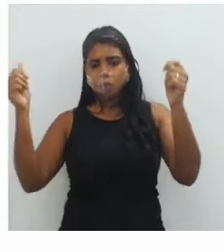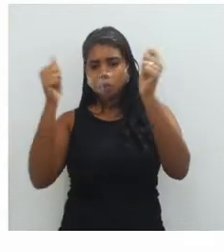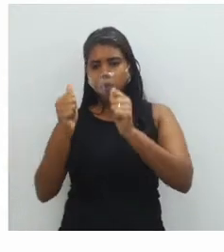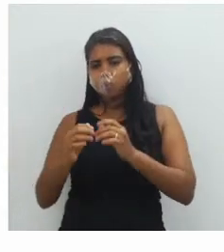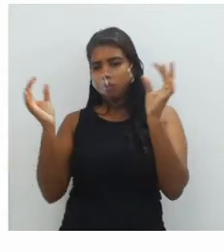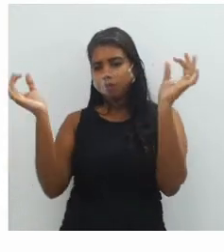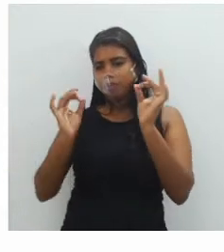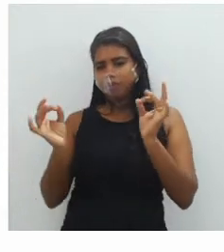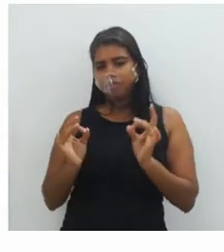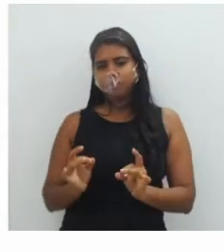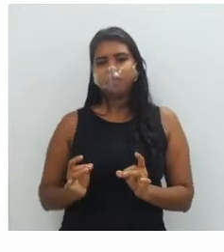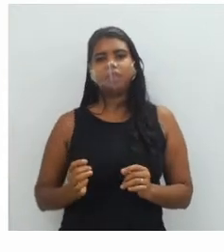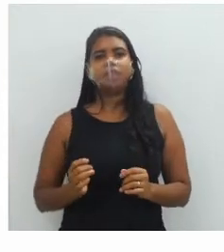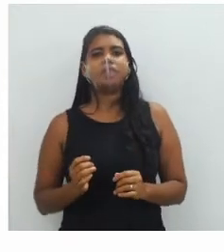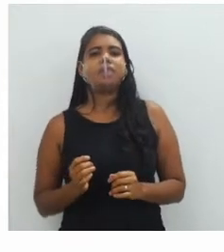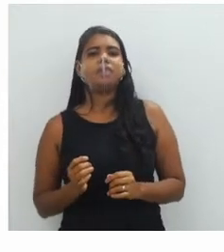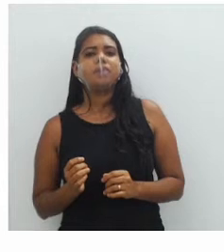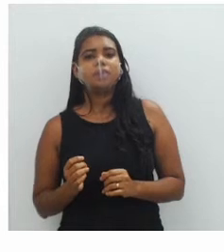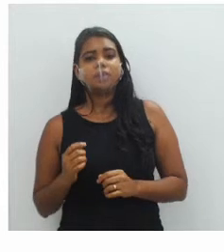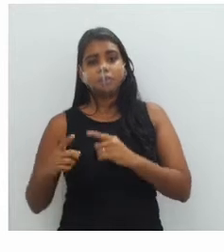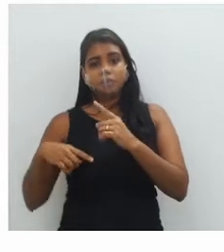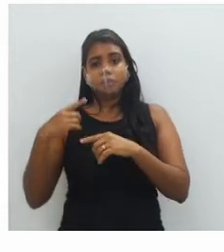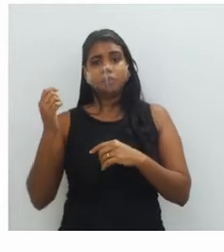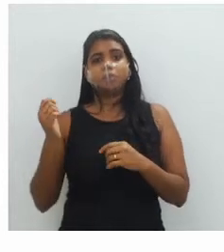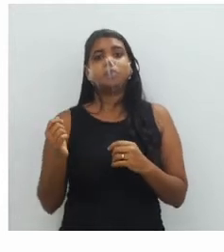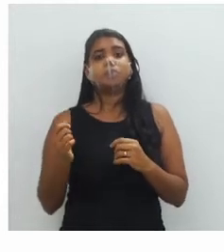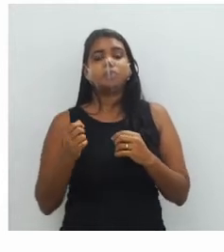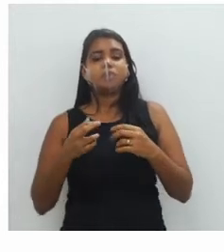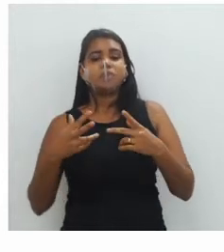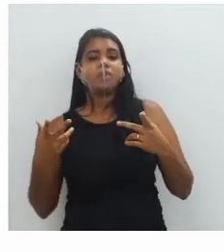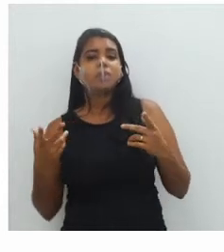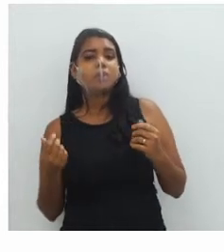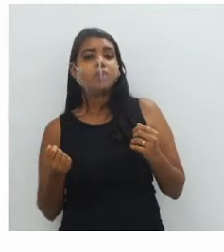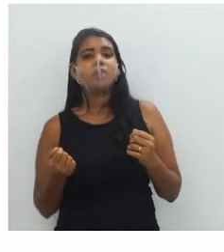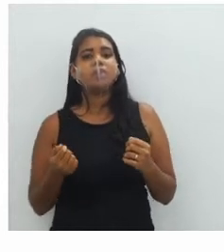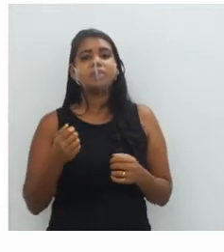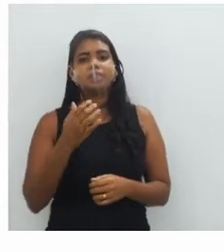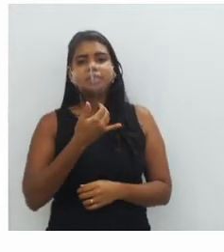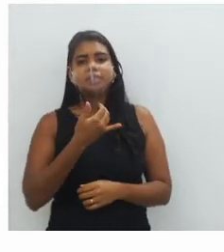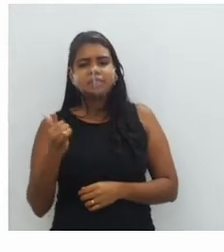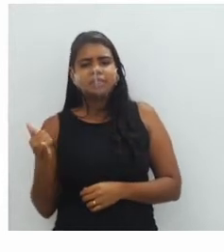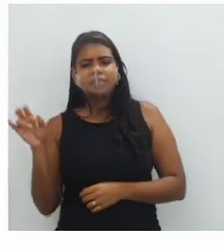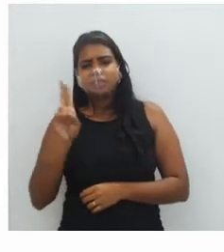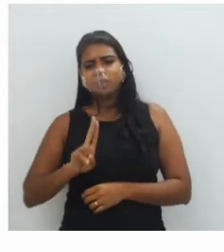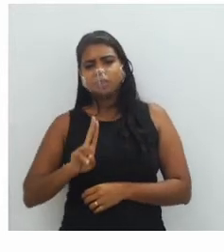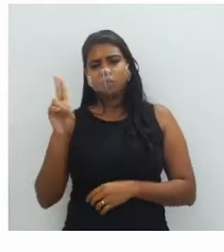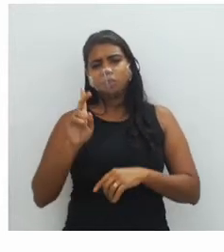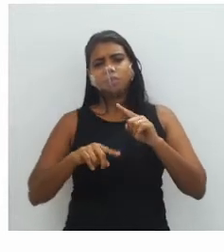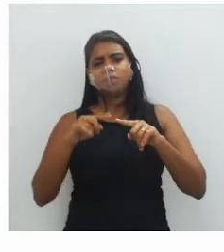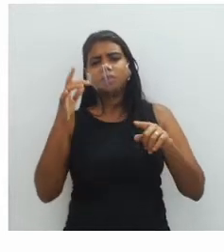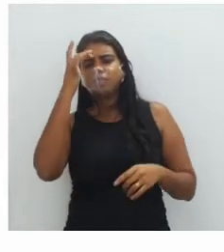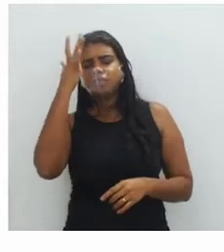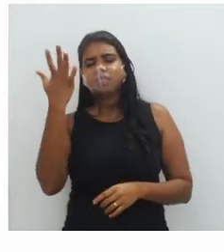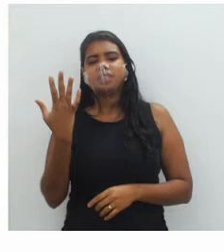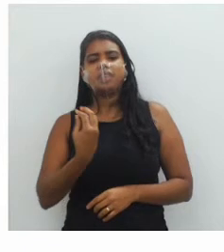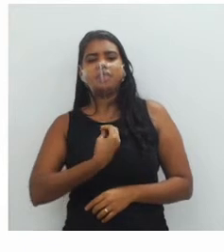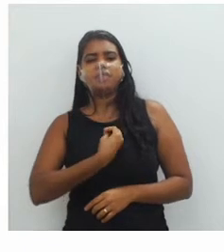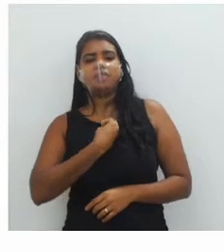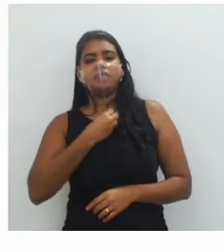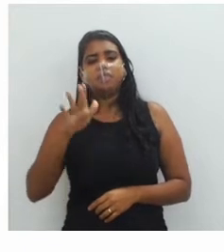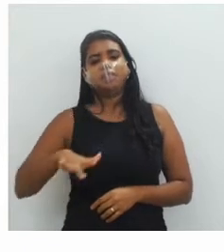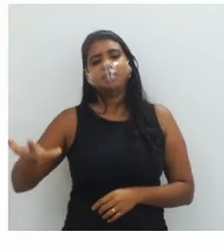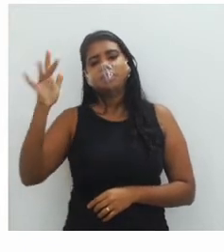em alta, né, a produção de eletroeletrônicos, então, assim, que facilitavam a vida da